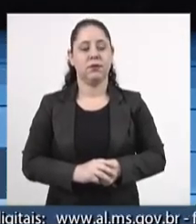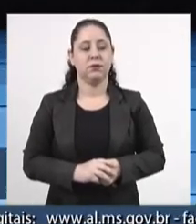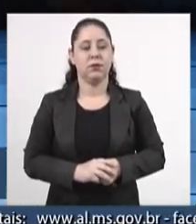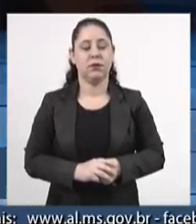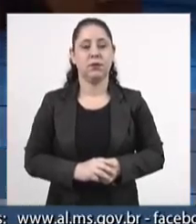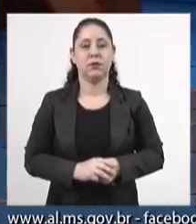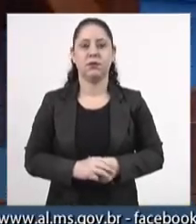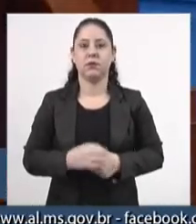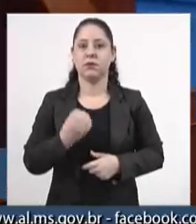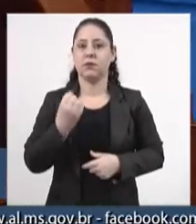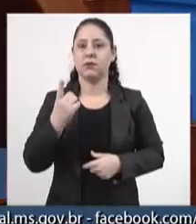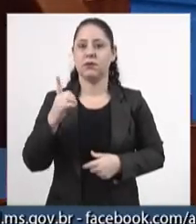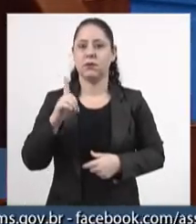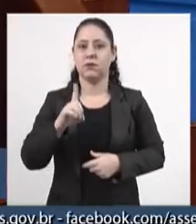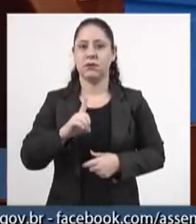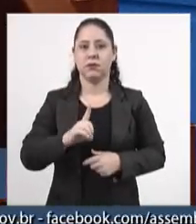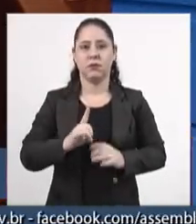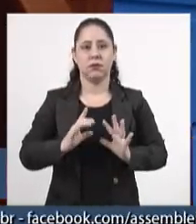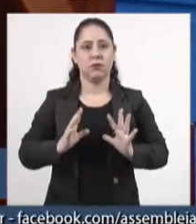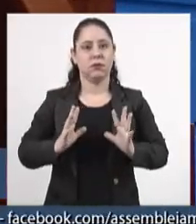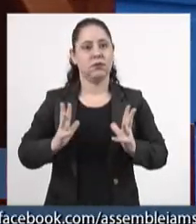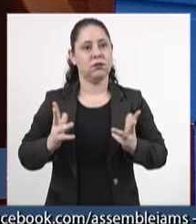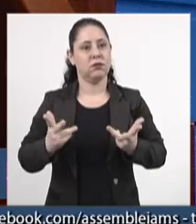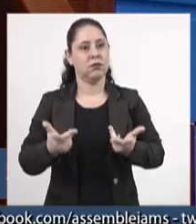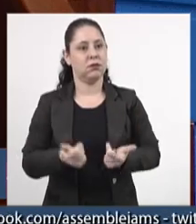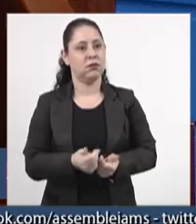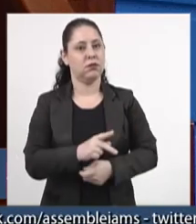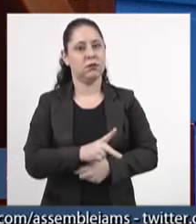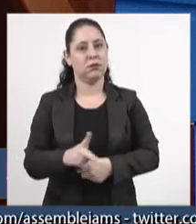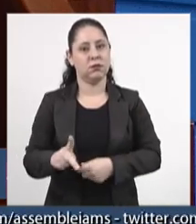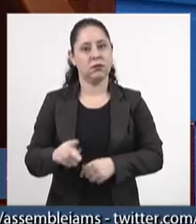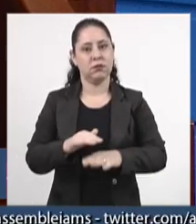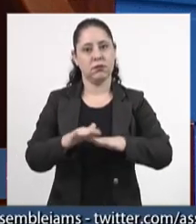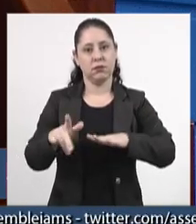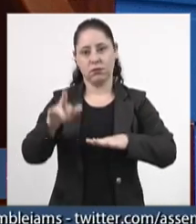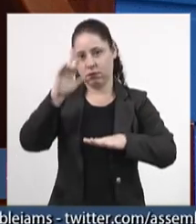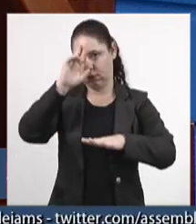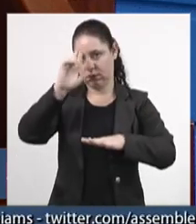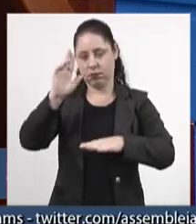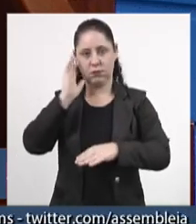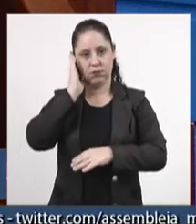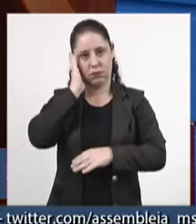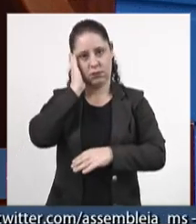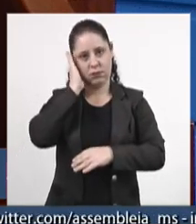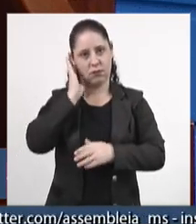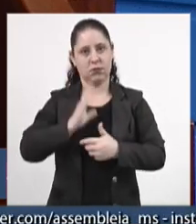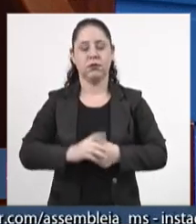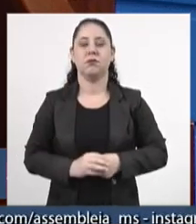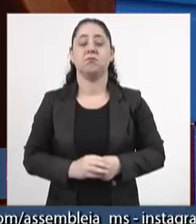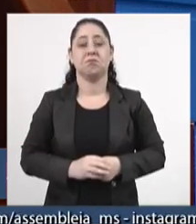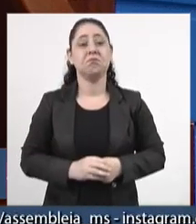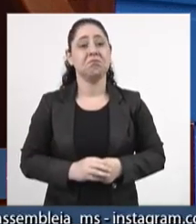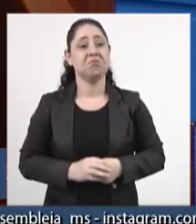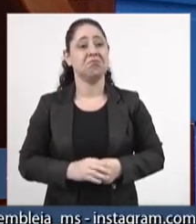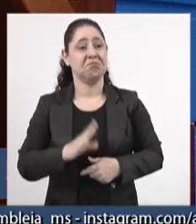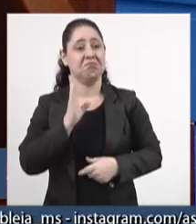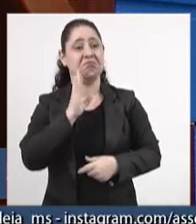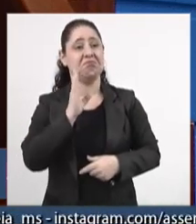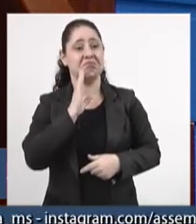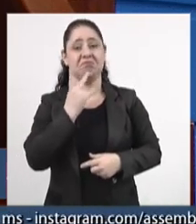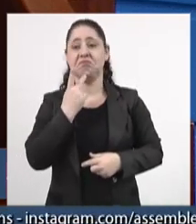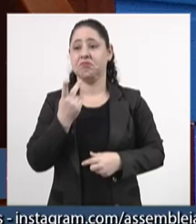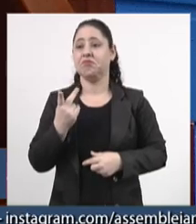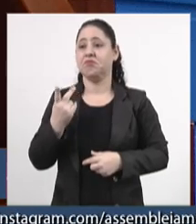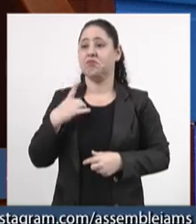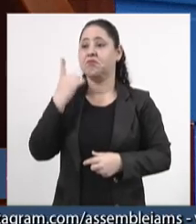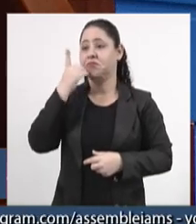Bom dia a todos, bom dia presidente, a mesa. Eu achei muito bonito o discurso do